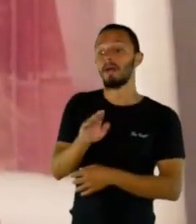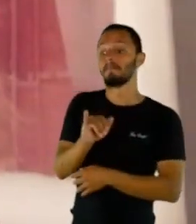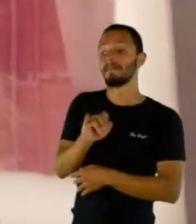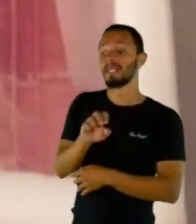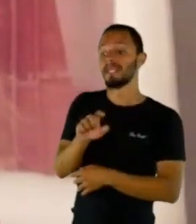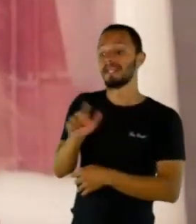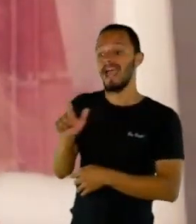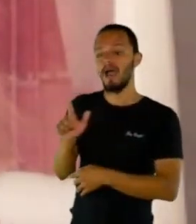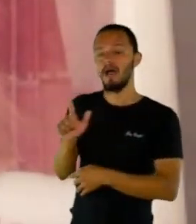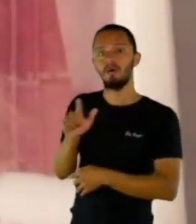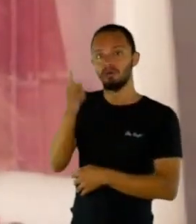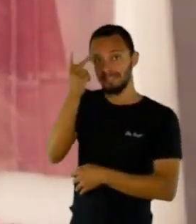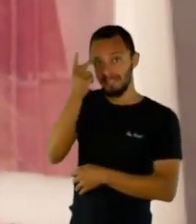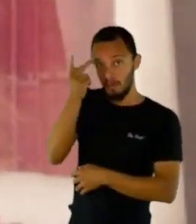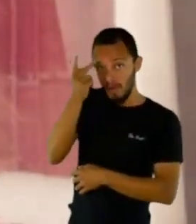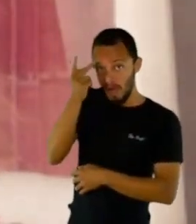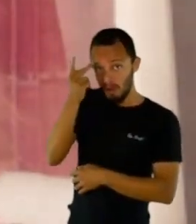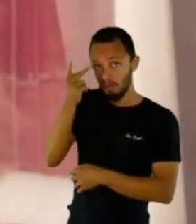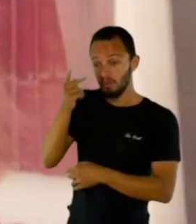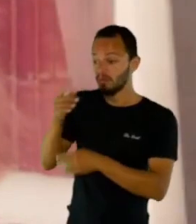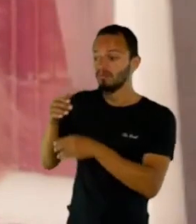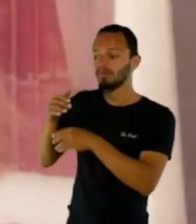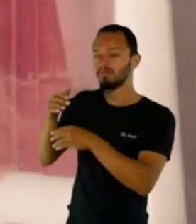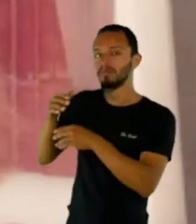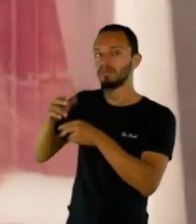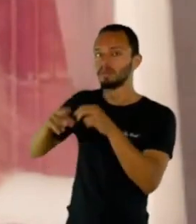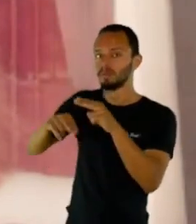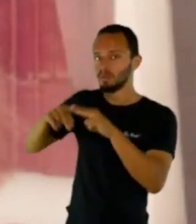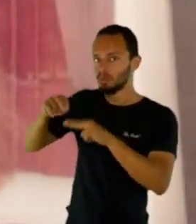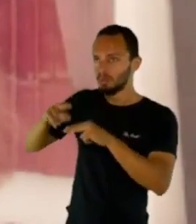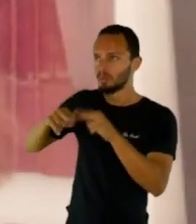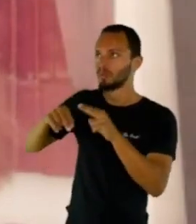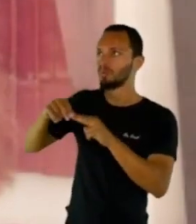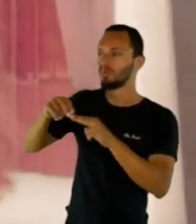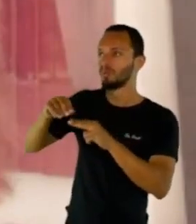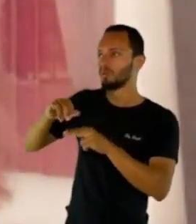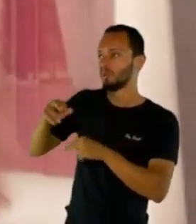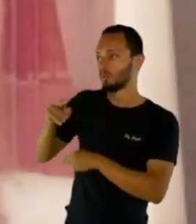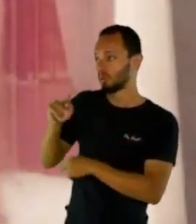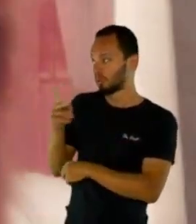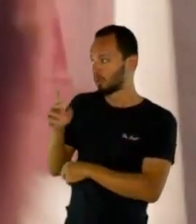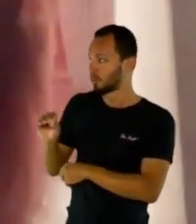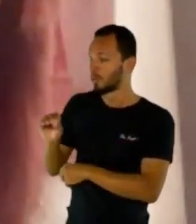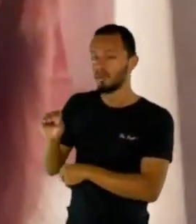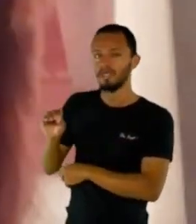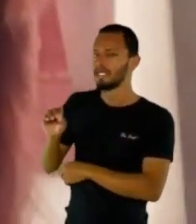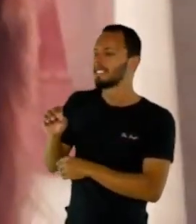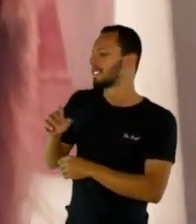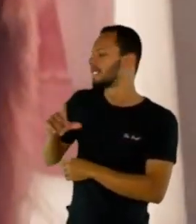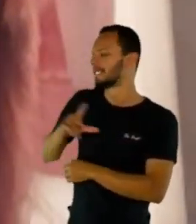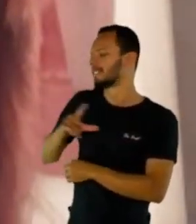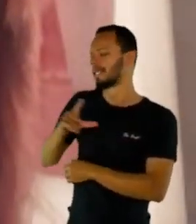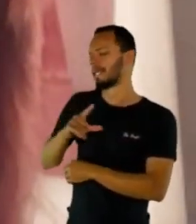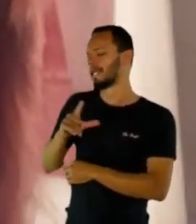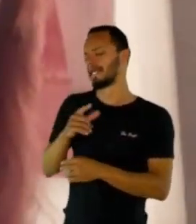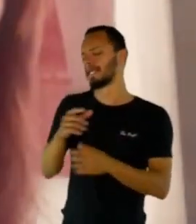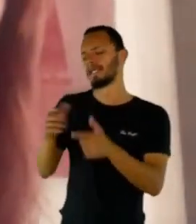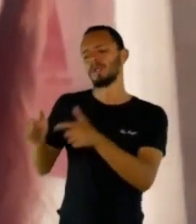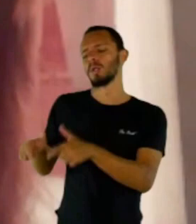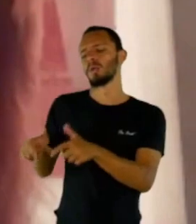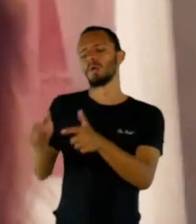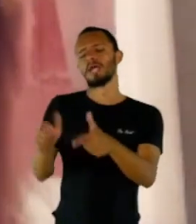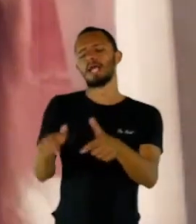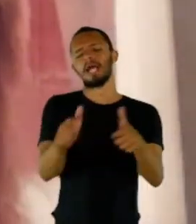uma noite de autógrafos lá. E eu pretendo levar esse livro para qualquer lugar que me chamarem. Porque é